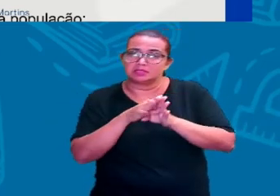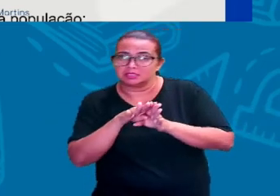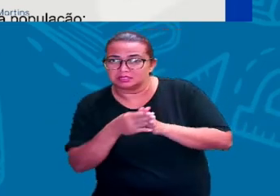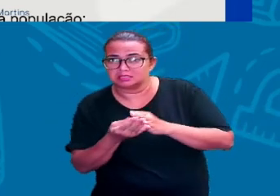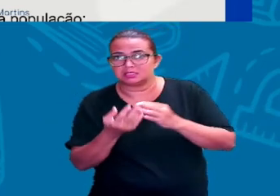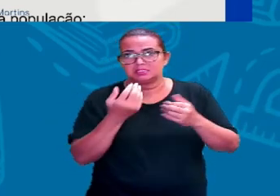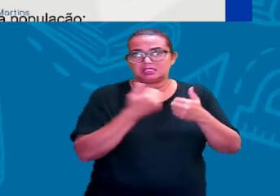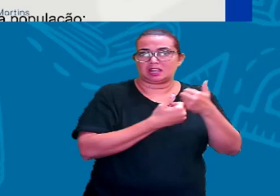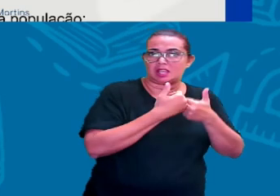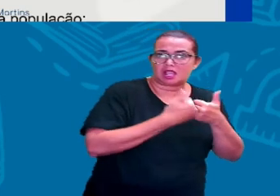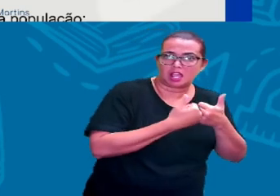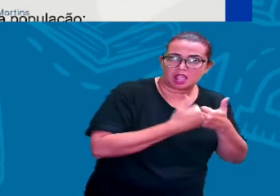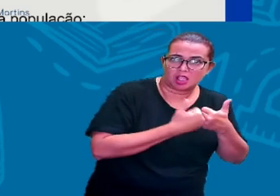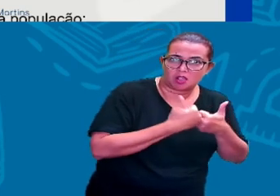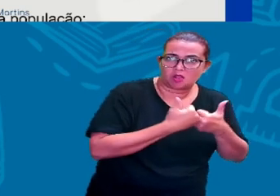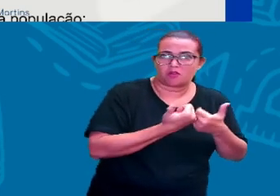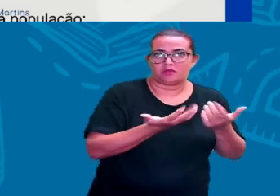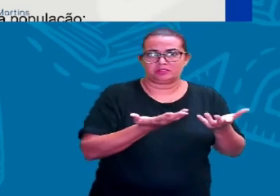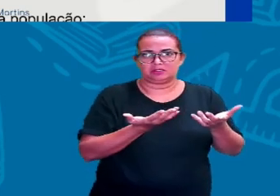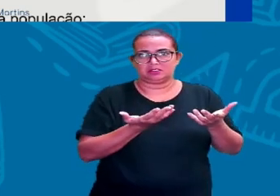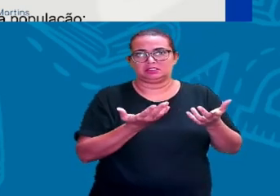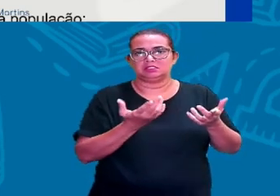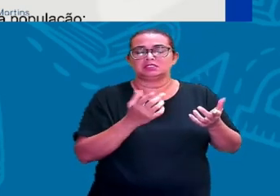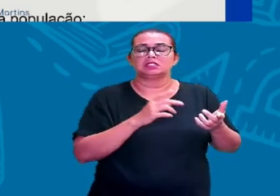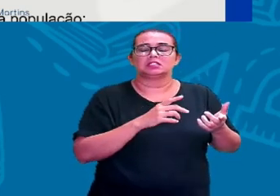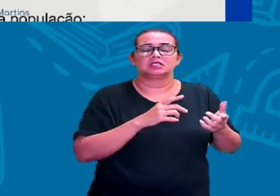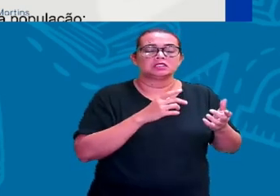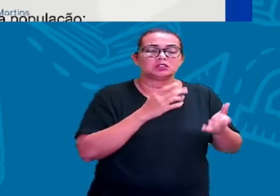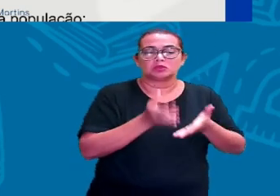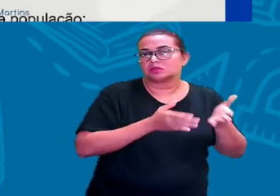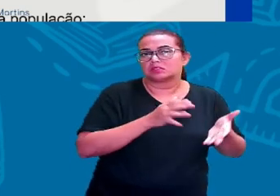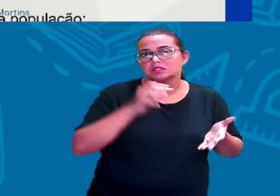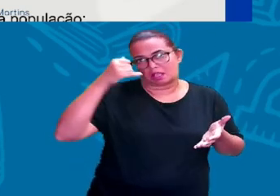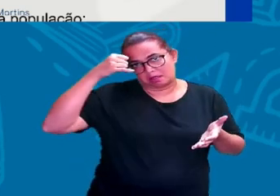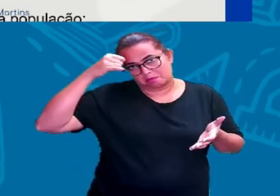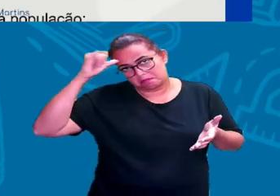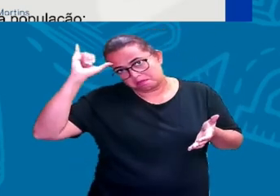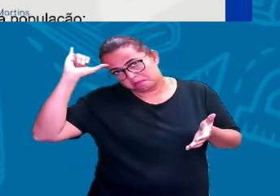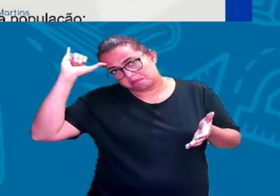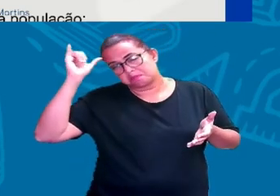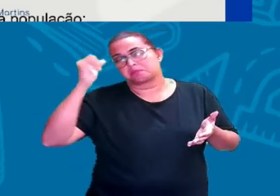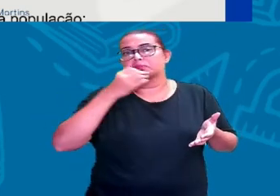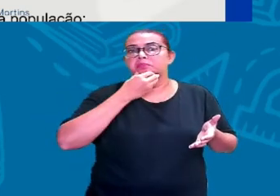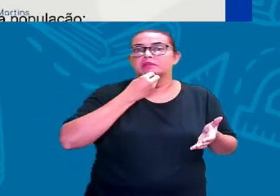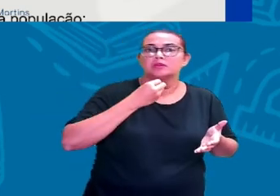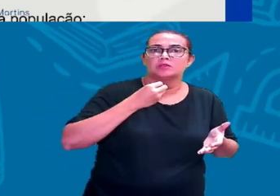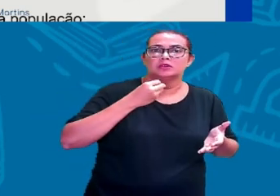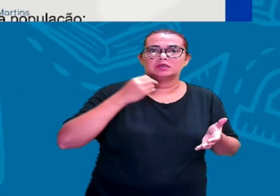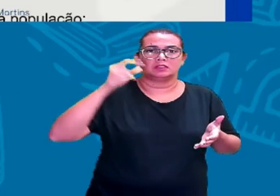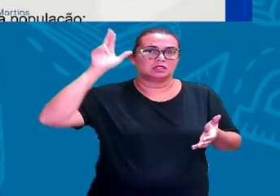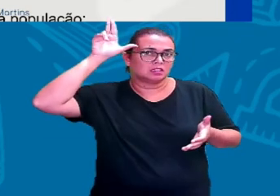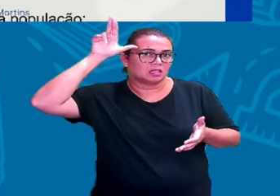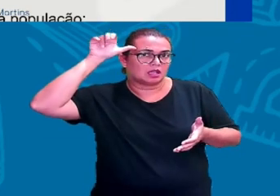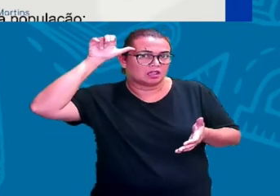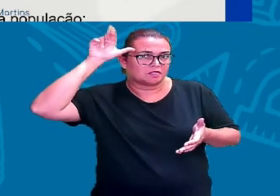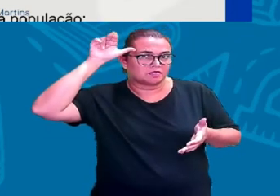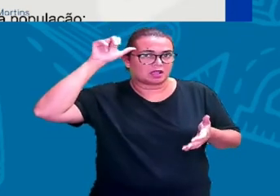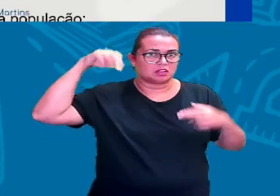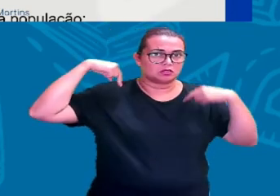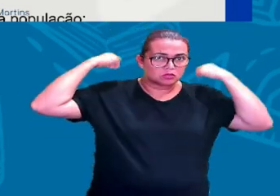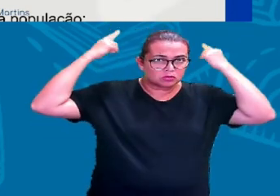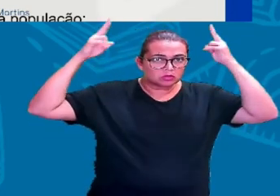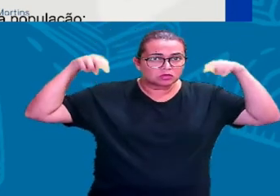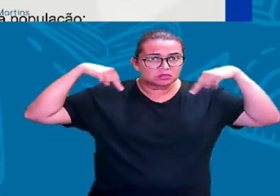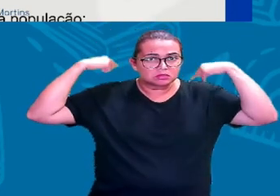a criação de animais, como bois, porcos, carneiros, cavalos e etc. Então, isso